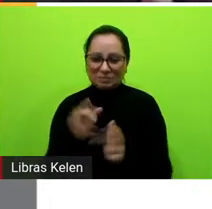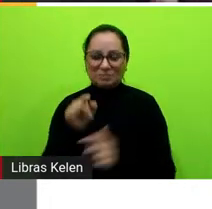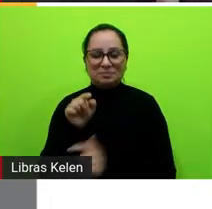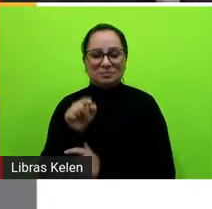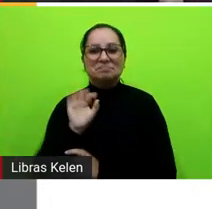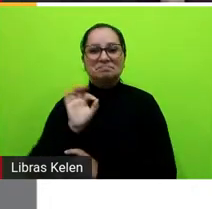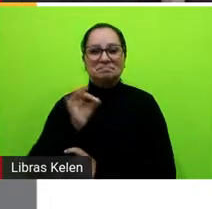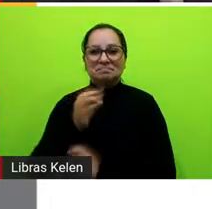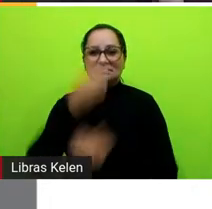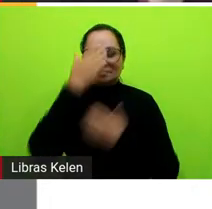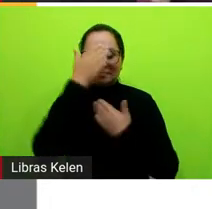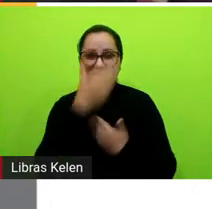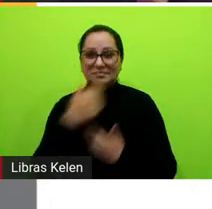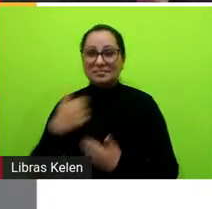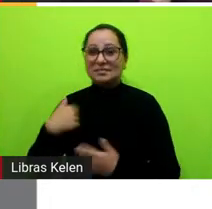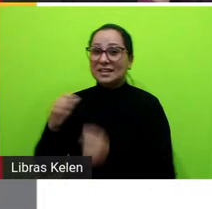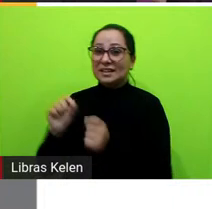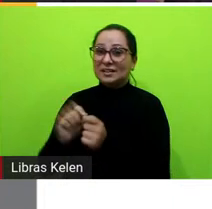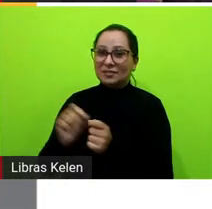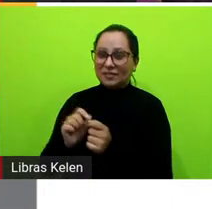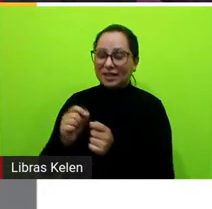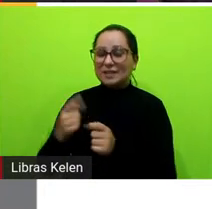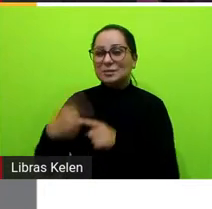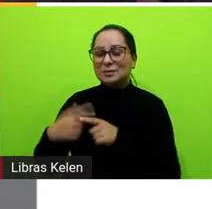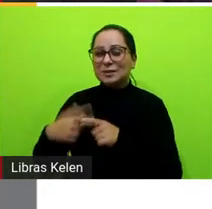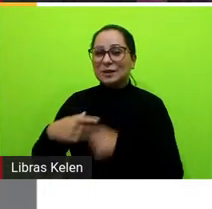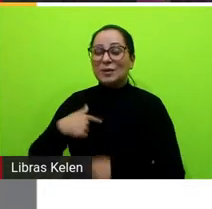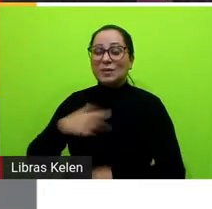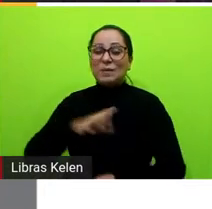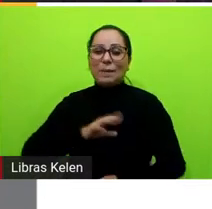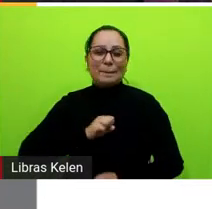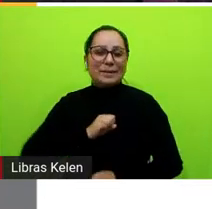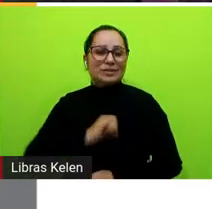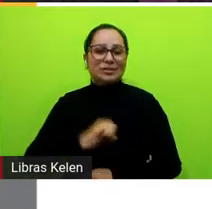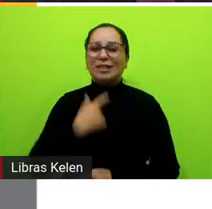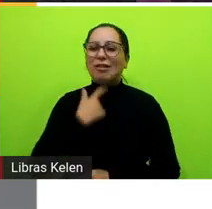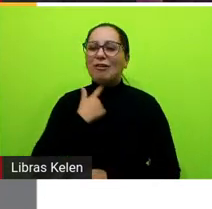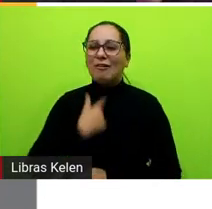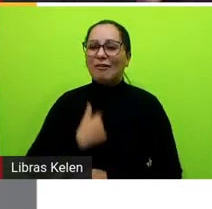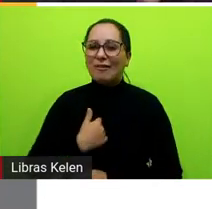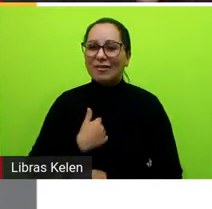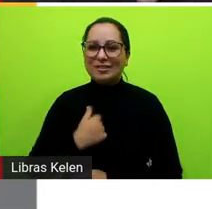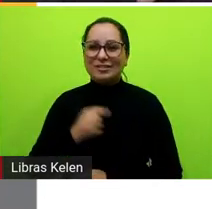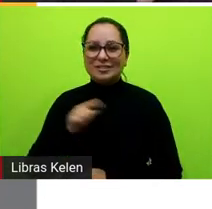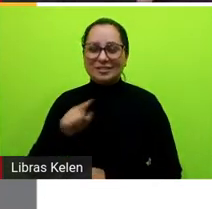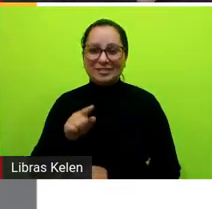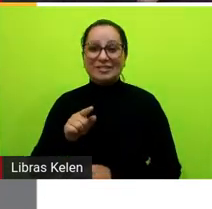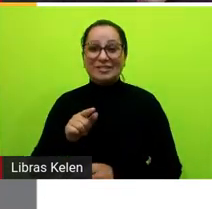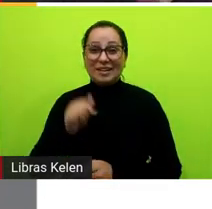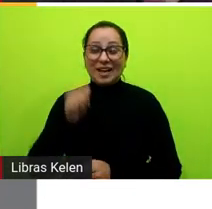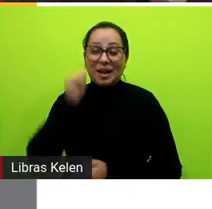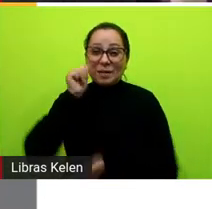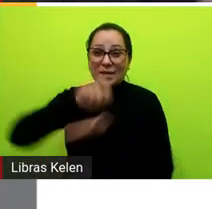Gente, eu faço esses adenos porque eu sou muito apaixonada por Agatha Christie, então.